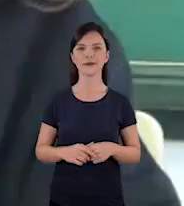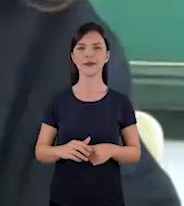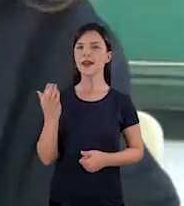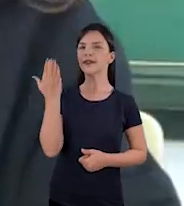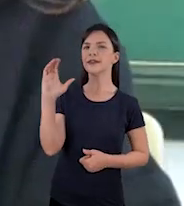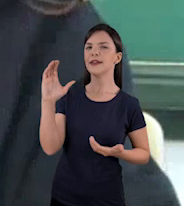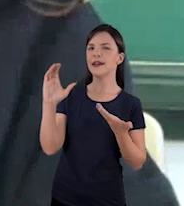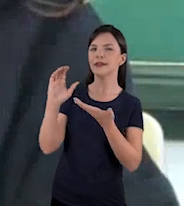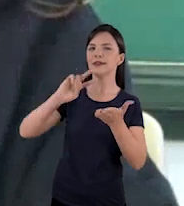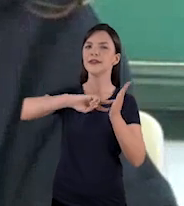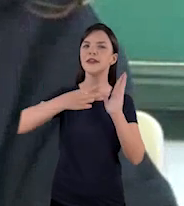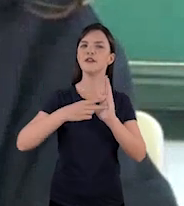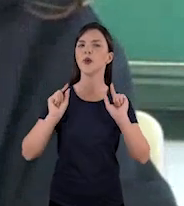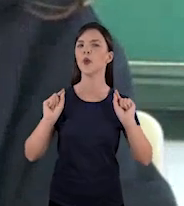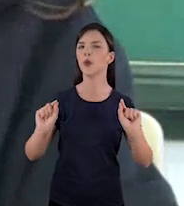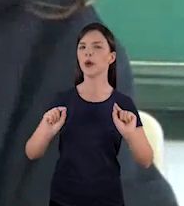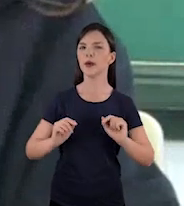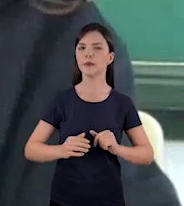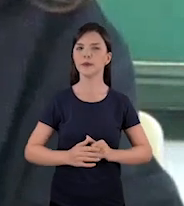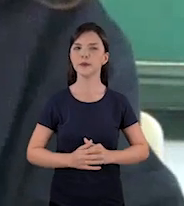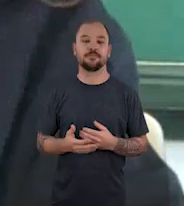O que que é ciência para você?